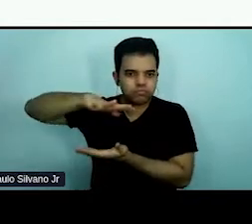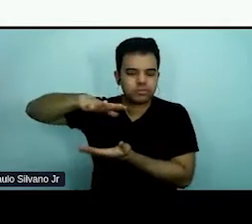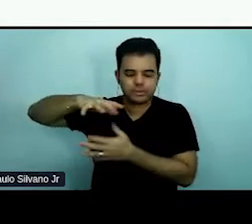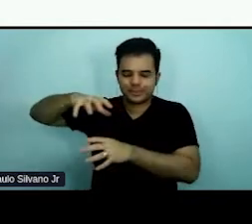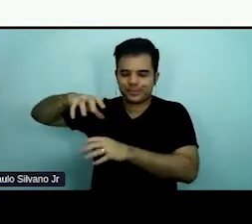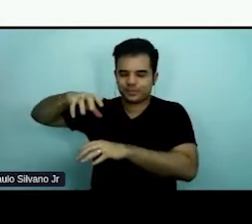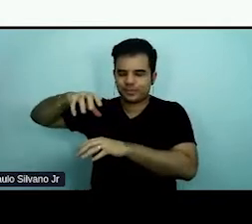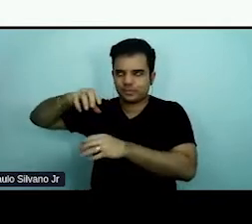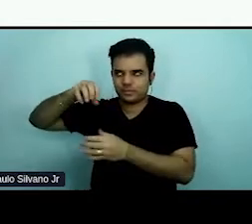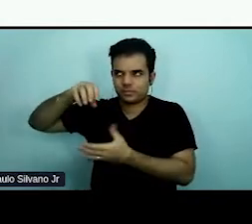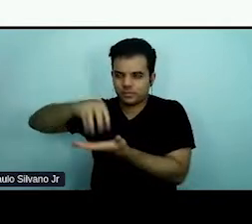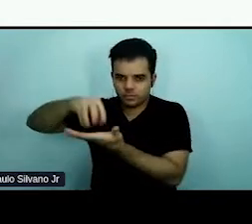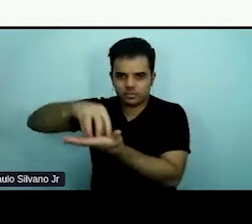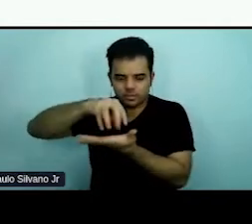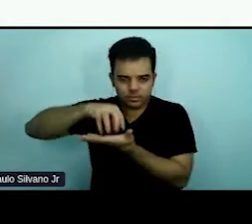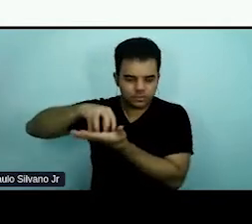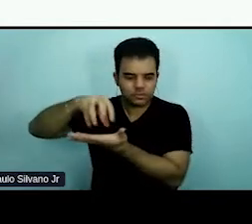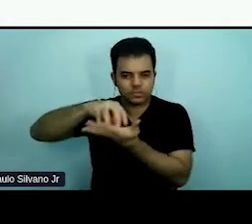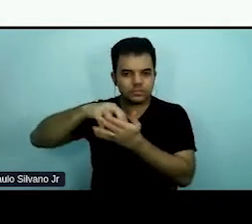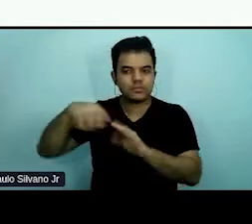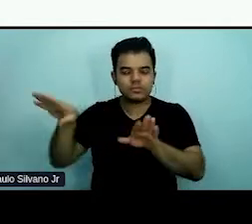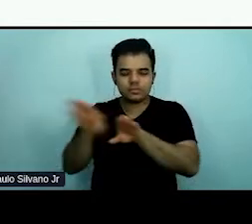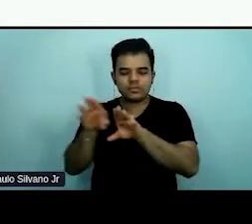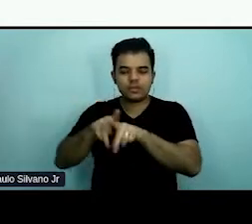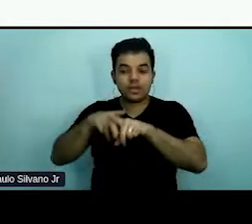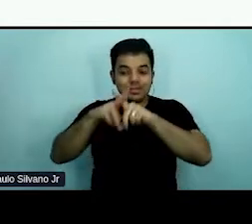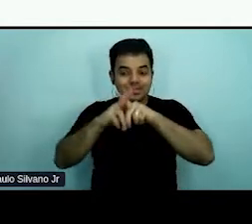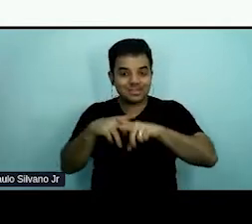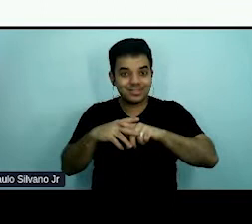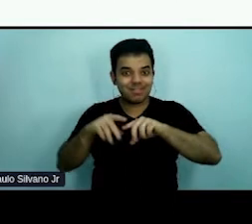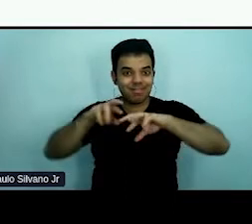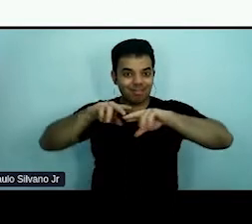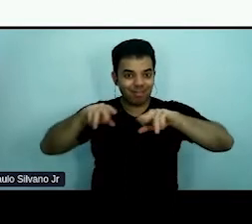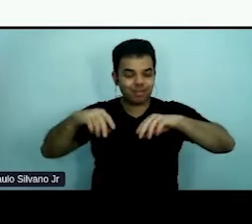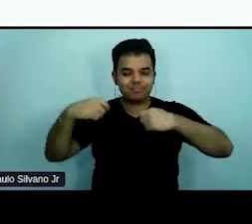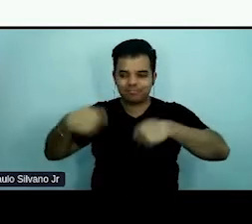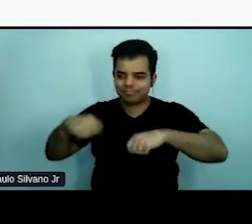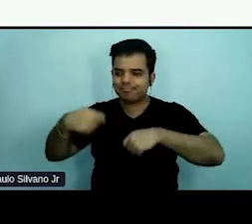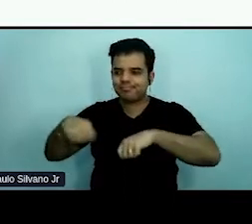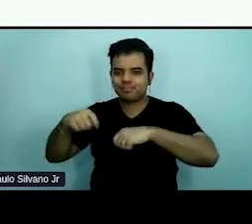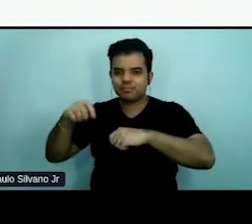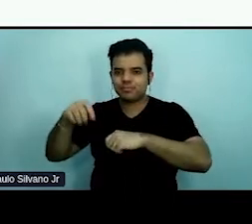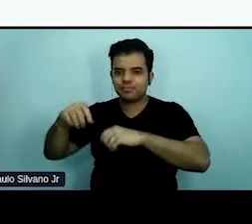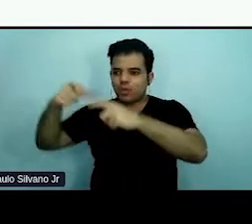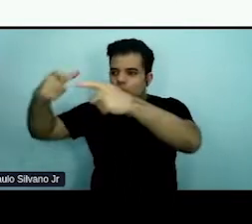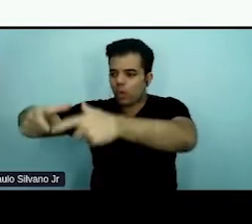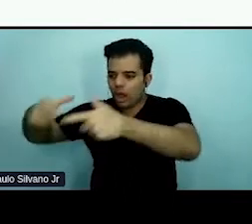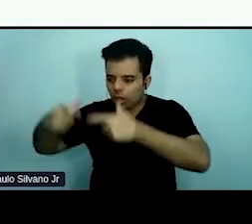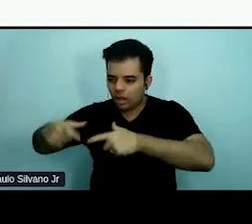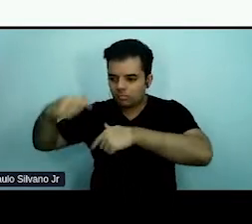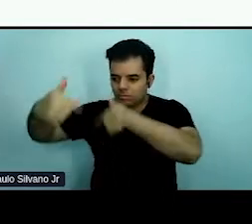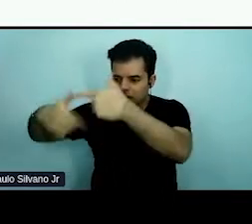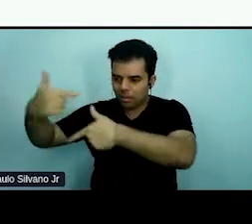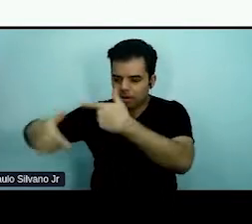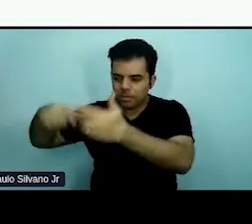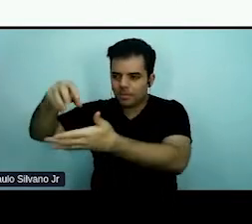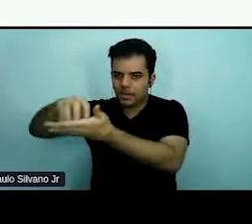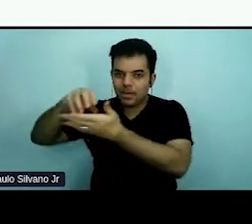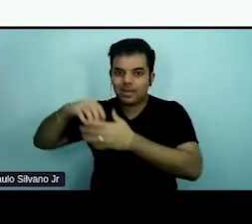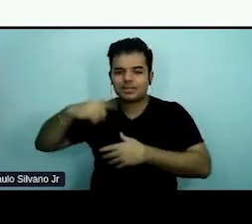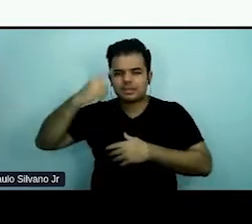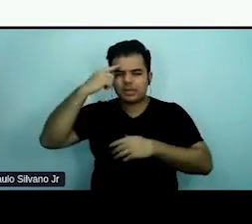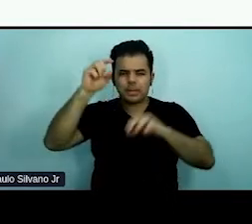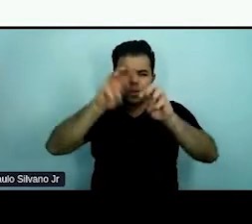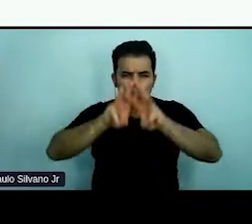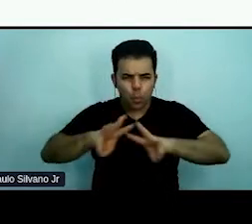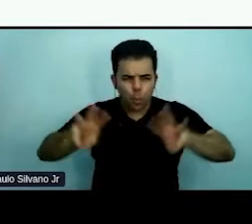os serviços públicos, muita coisa também precisou ser adaptada. Por quê? Porque a leitura web é muito